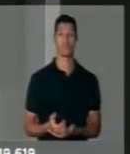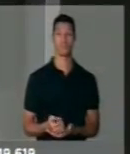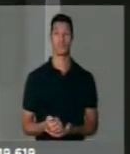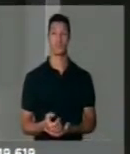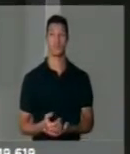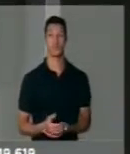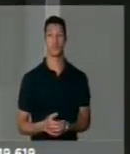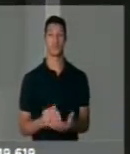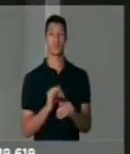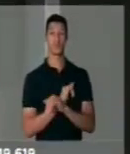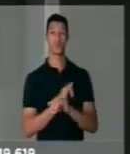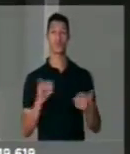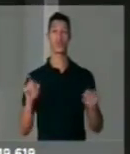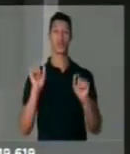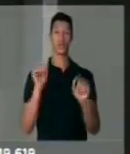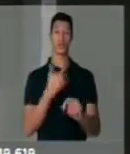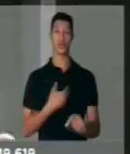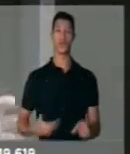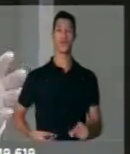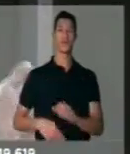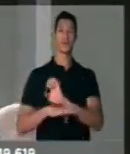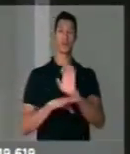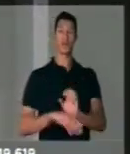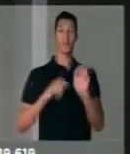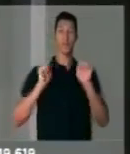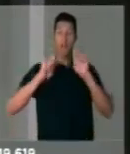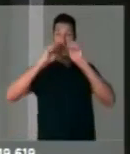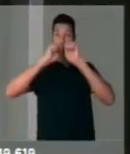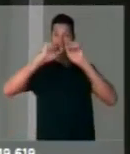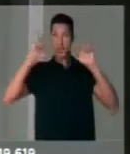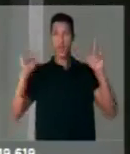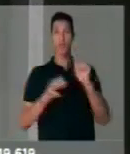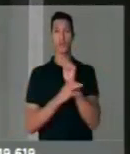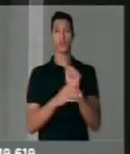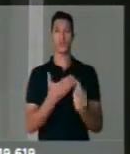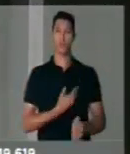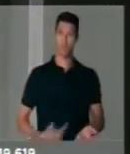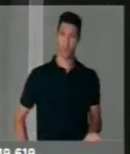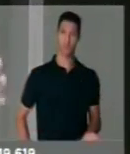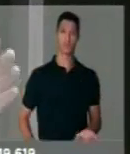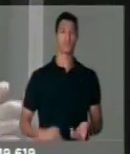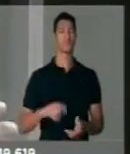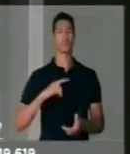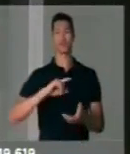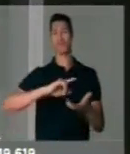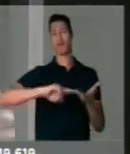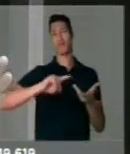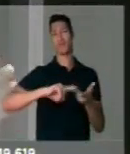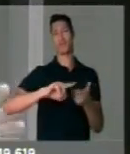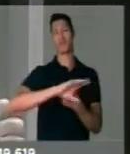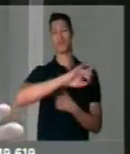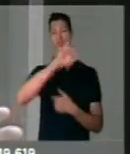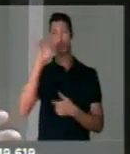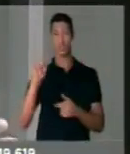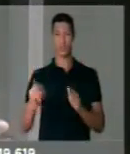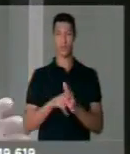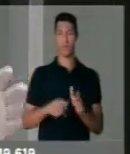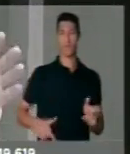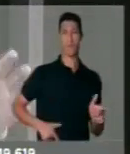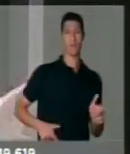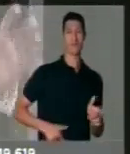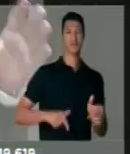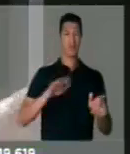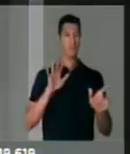e dizer que o governo do estado precisa acordar para a segurança pública. Há vários dias as facções criminosas